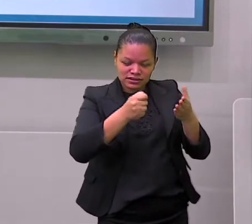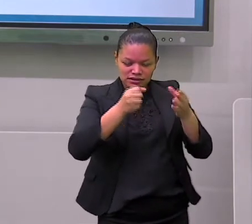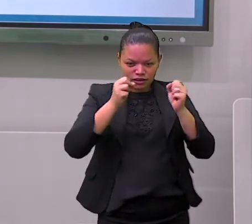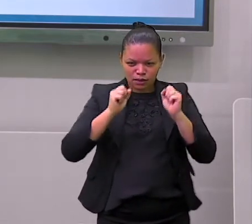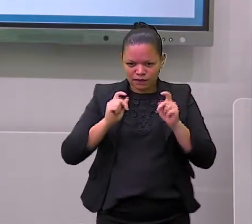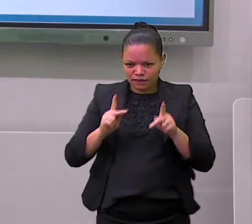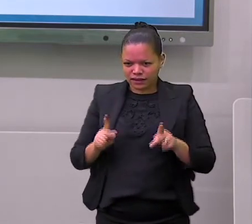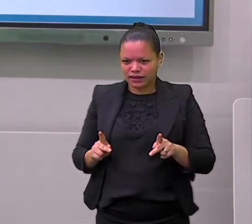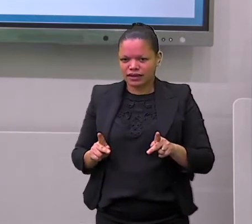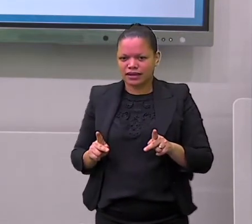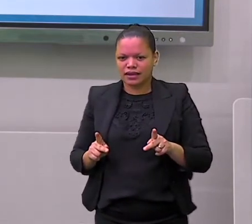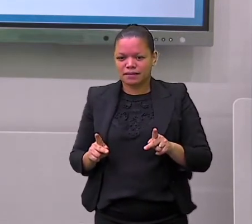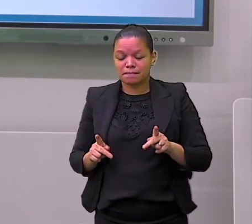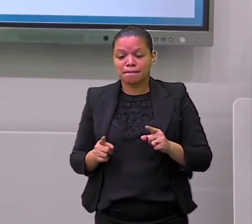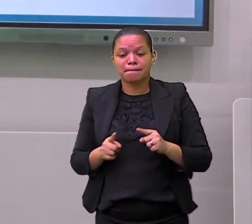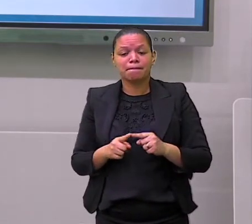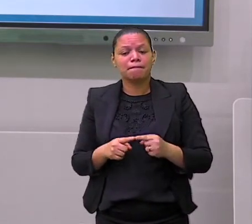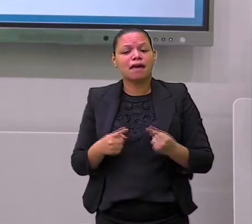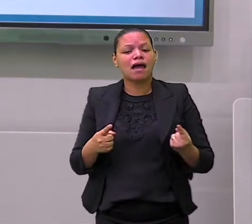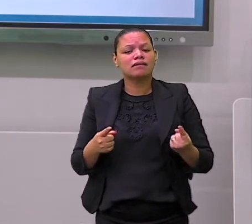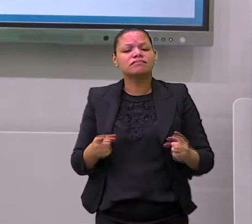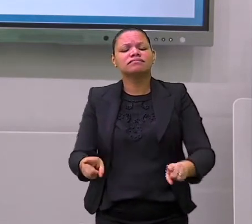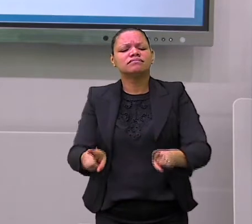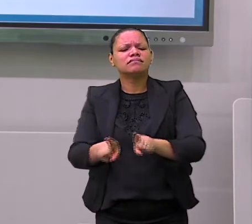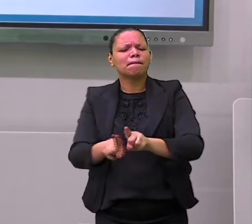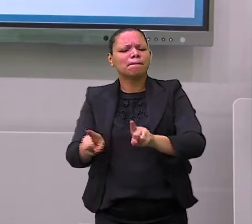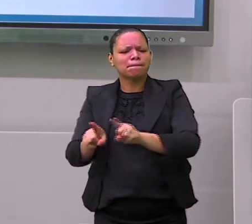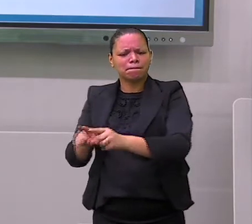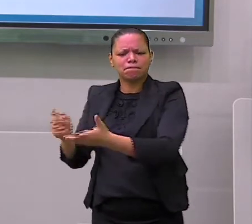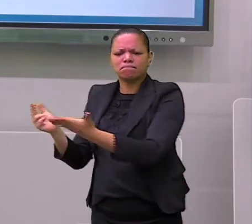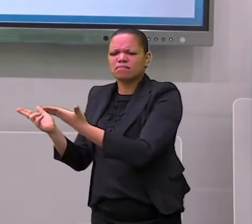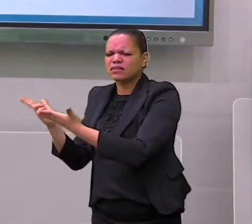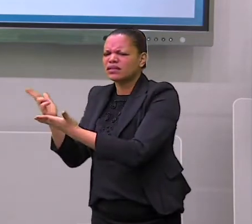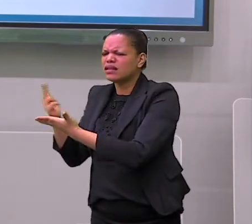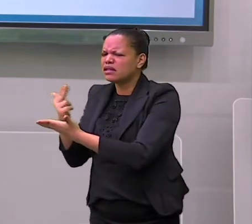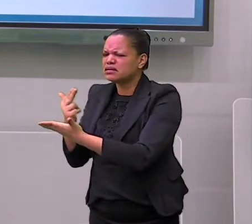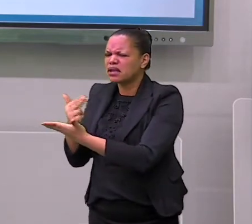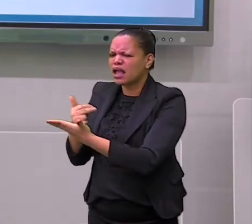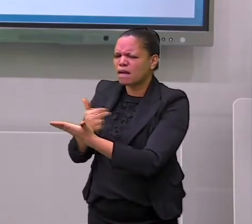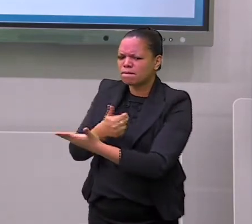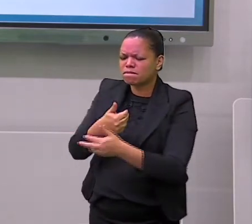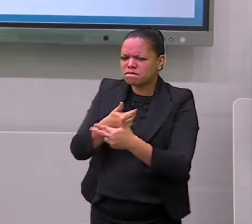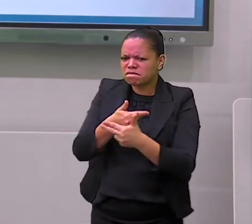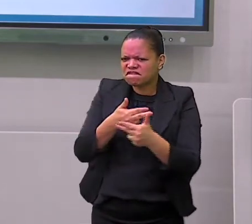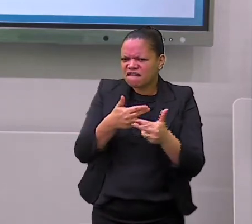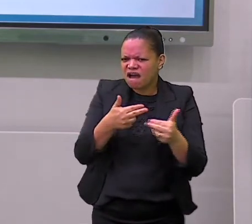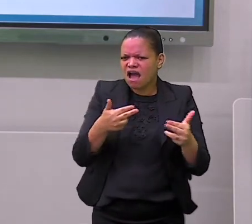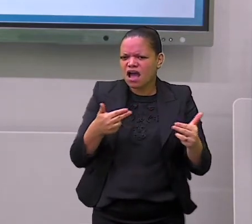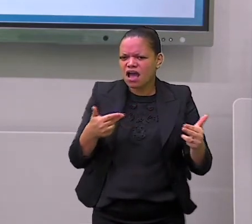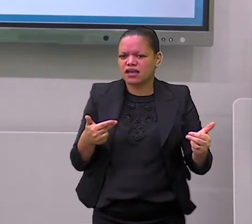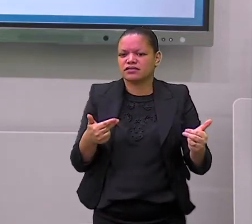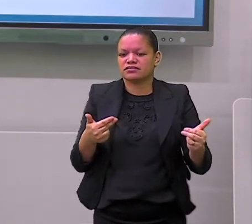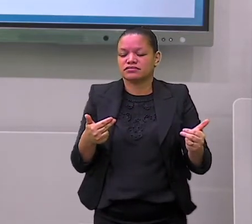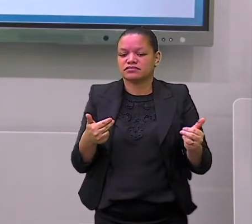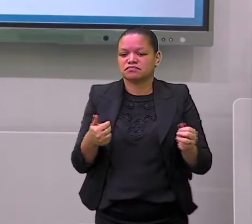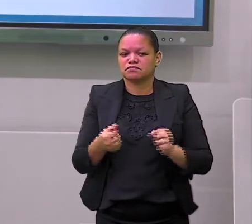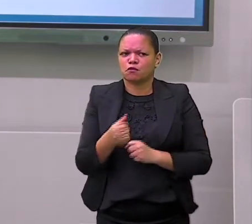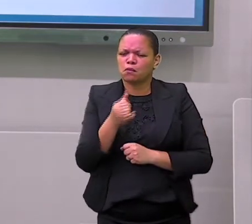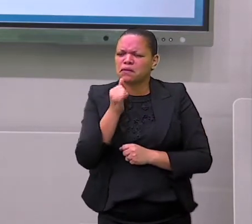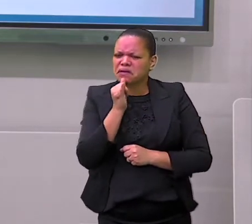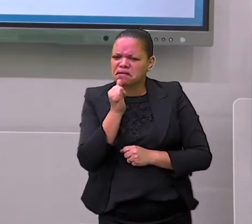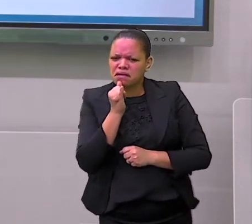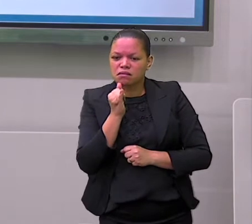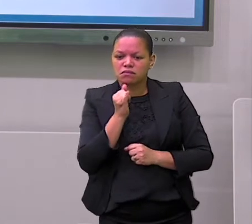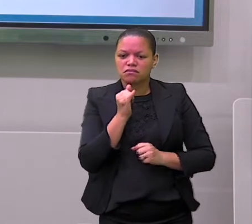Olha, você aí na sua casa, você já viu alguma vez alguma foto sua ou no seu